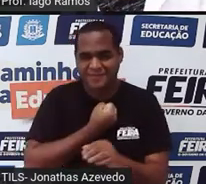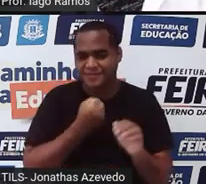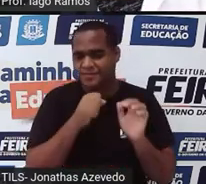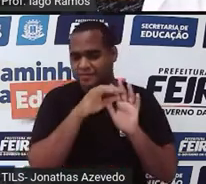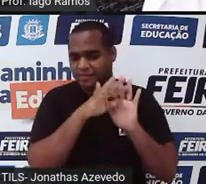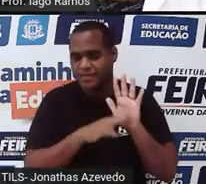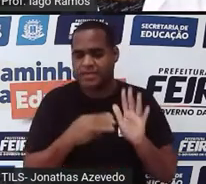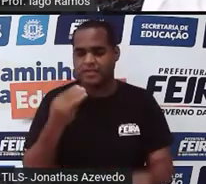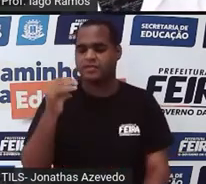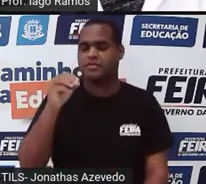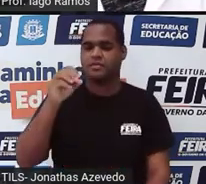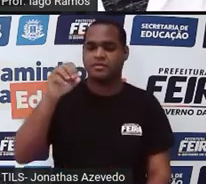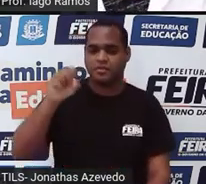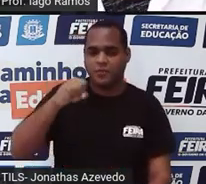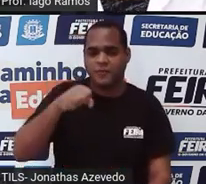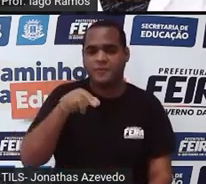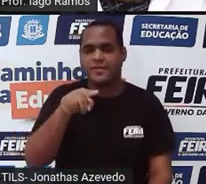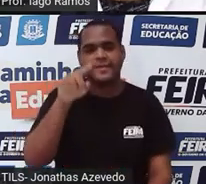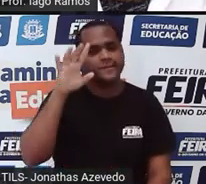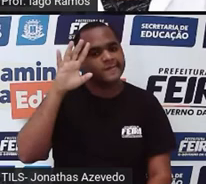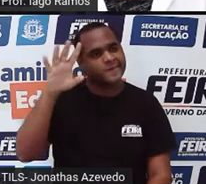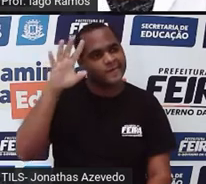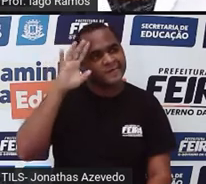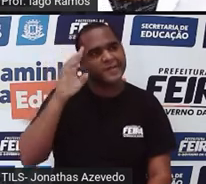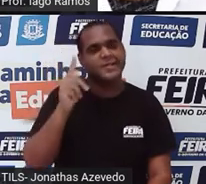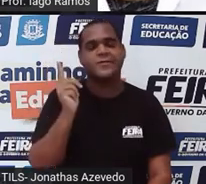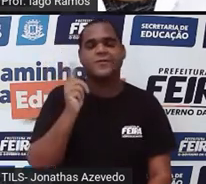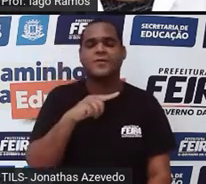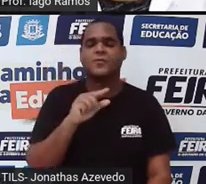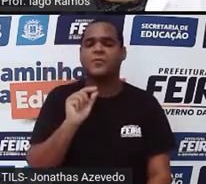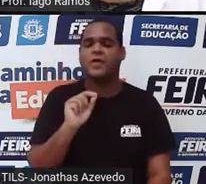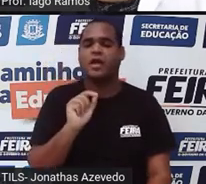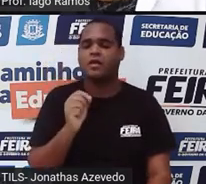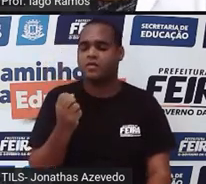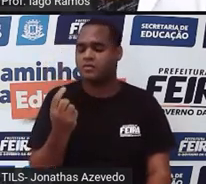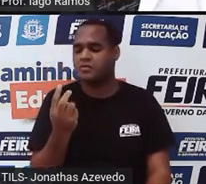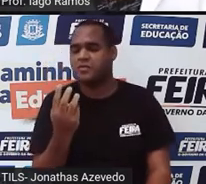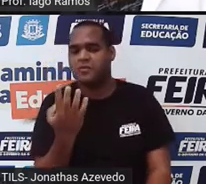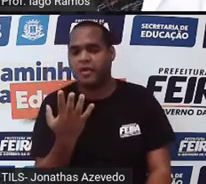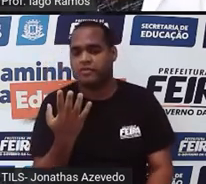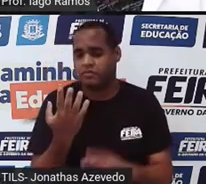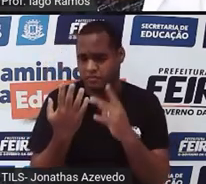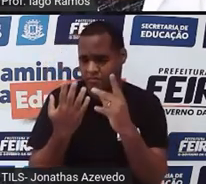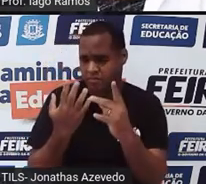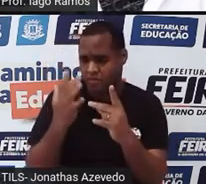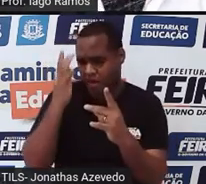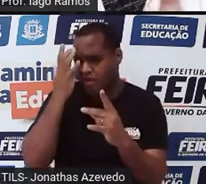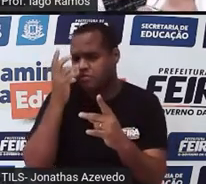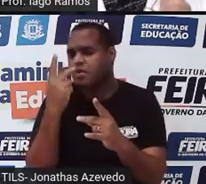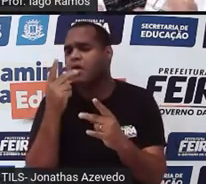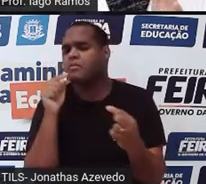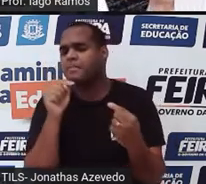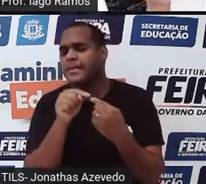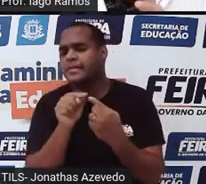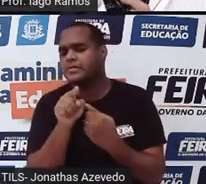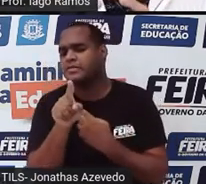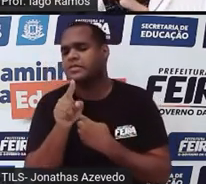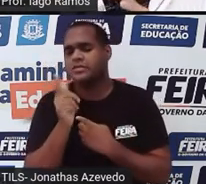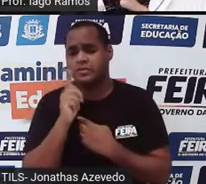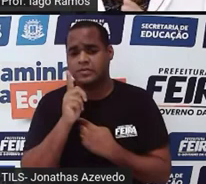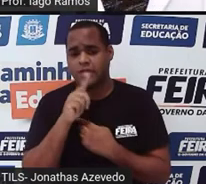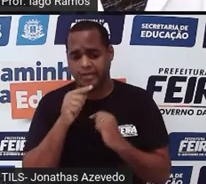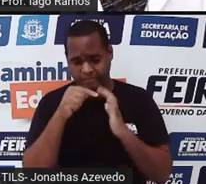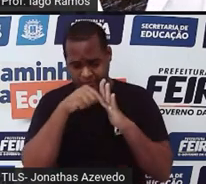vou te dar 30 segundos para você pensar quais desses números aí que vão medir um